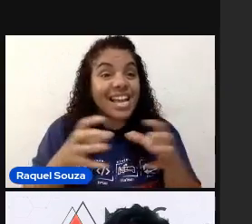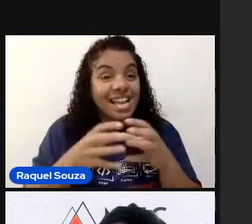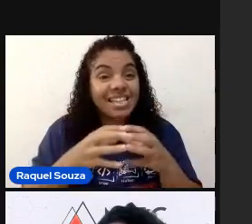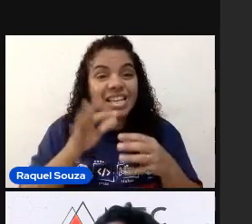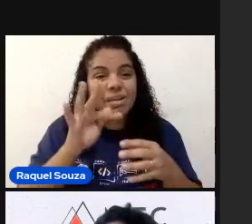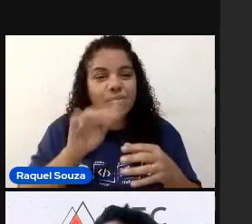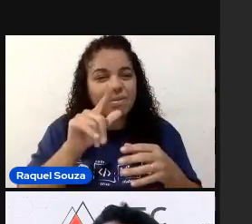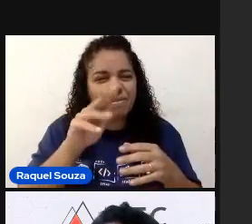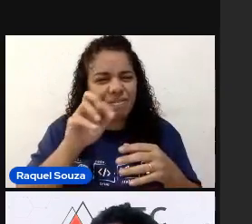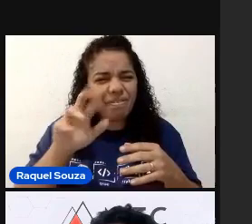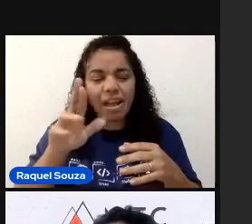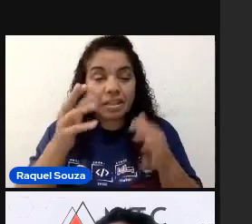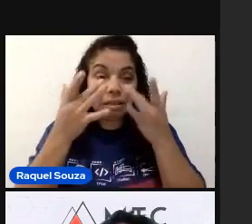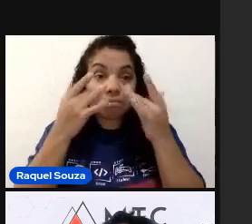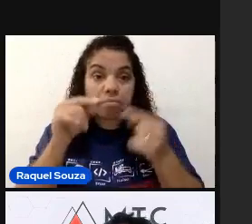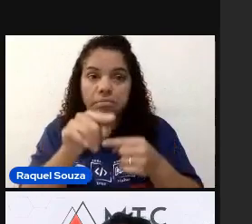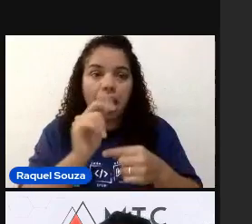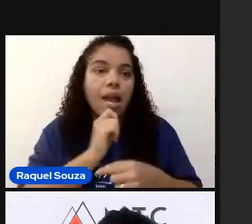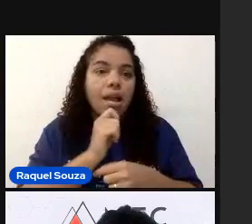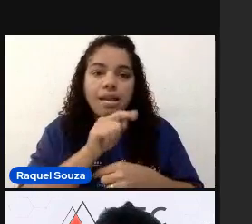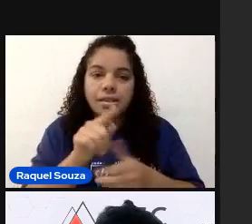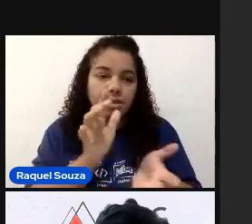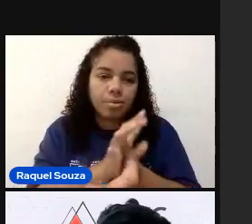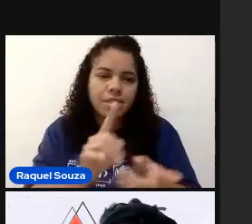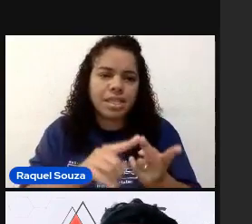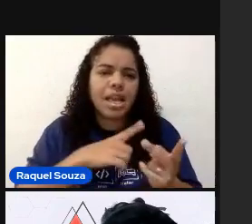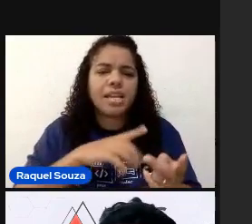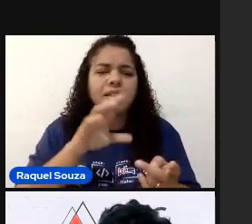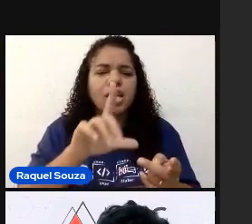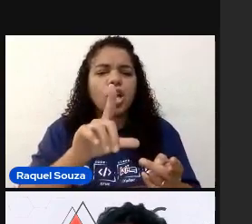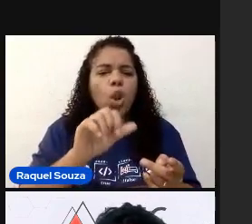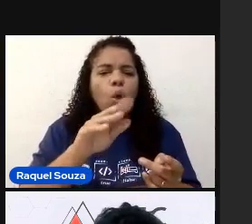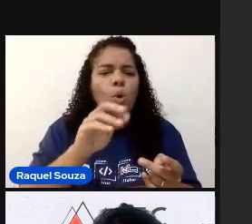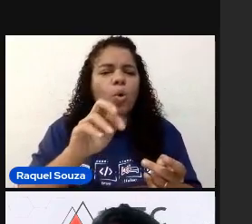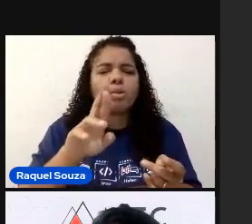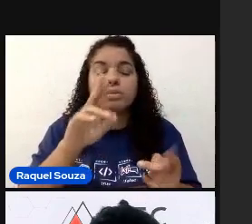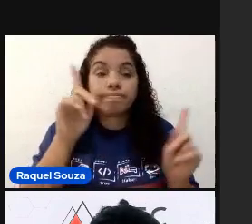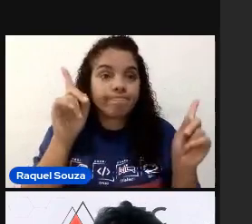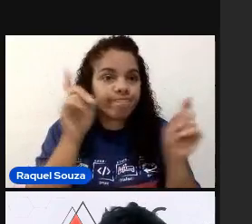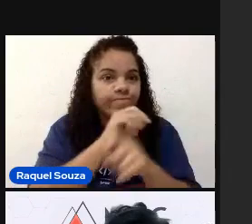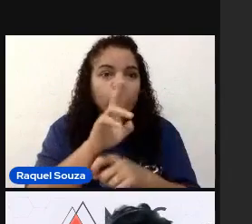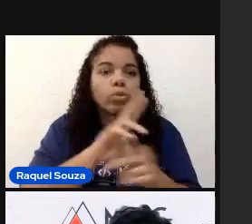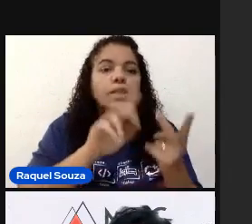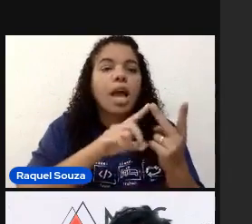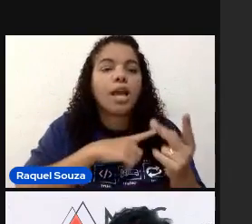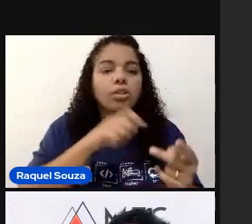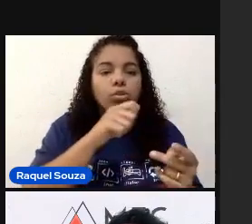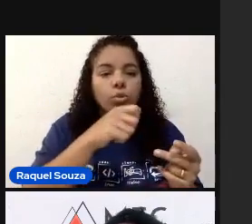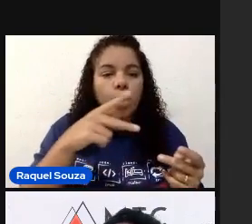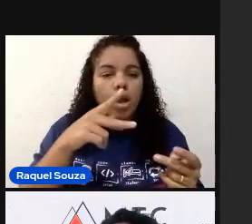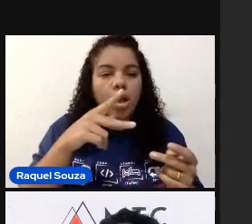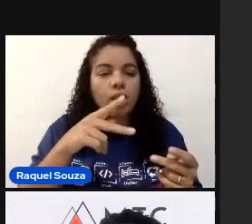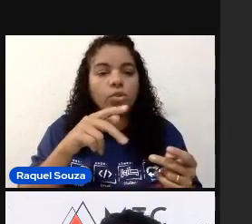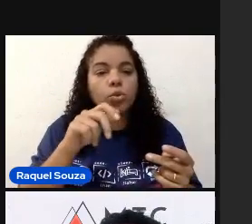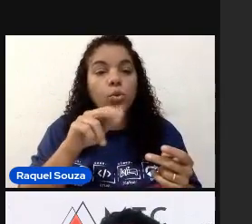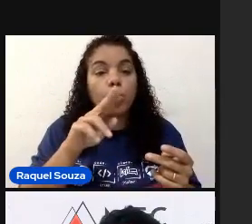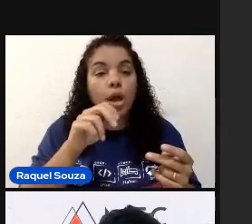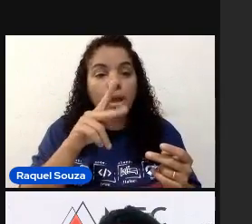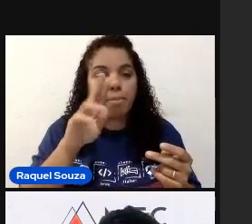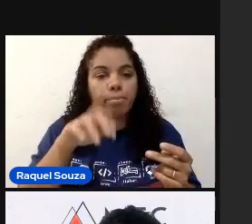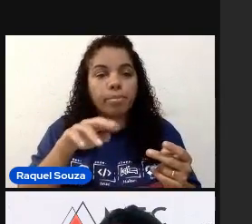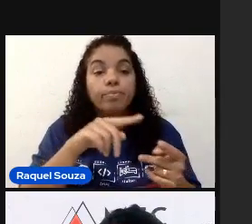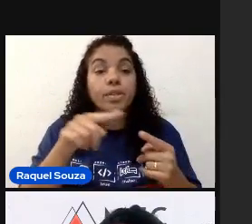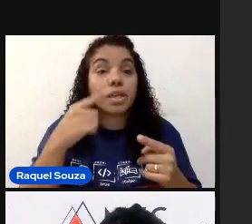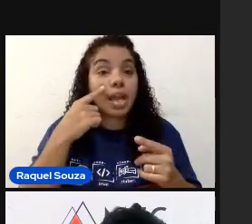não tinha dado muito atenção para esse caso. Os locators eram muito difíceis de serem usados no Appium. Que é a principal ferramenta. E,